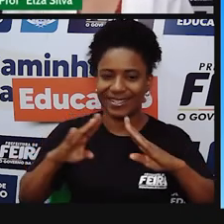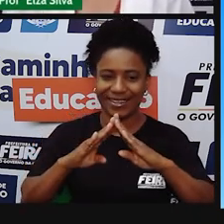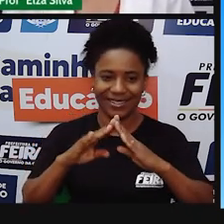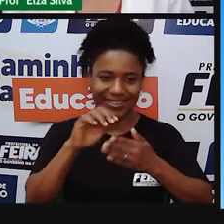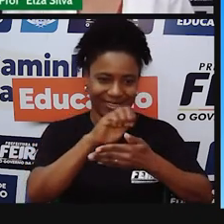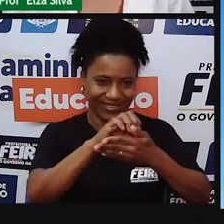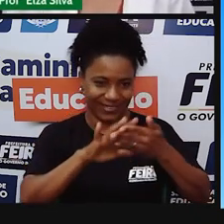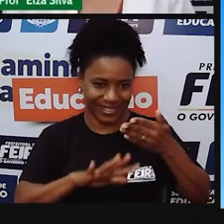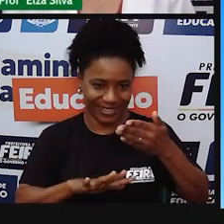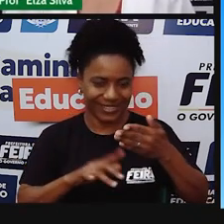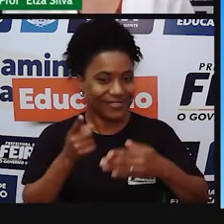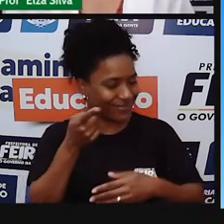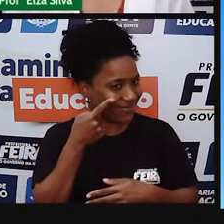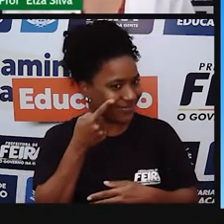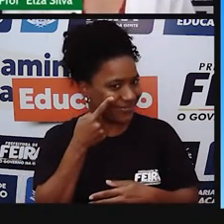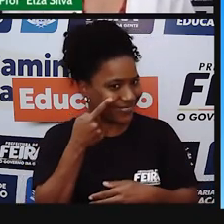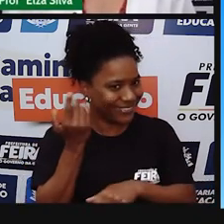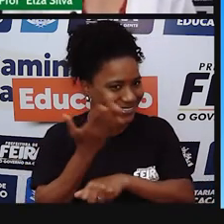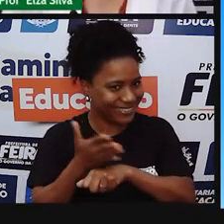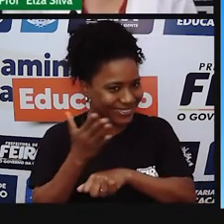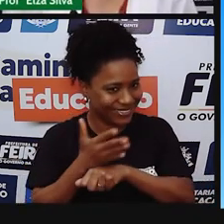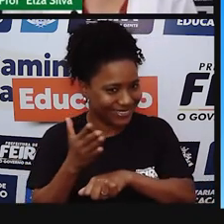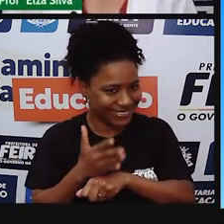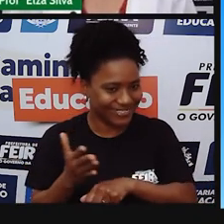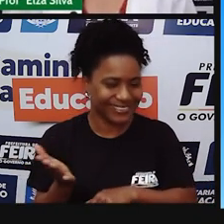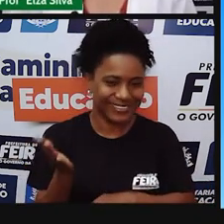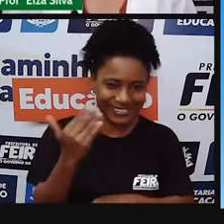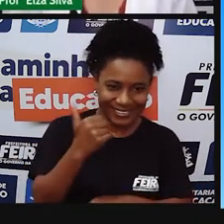realizar em sua casa. Vamos practicar.